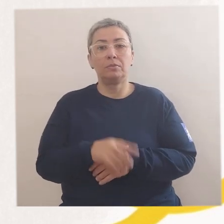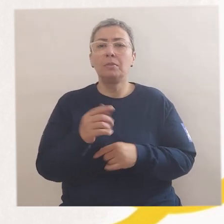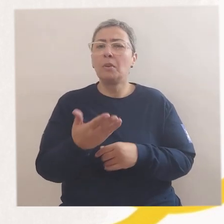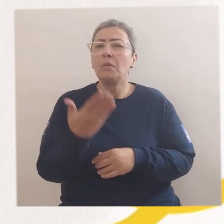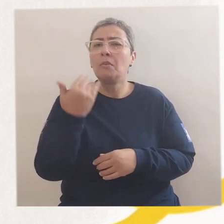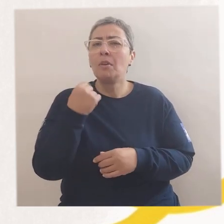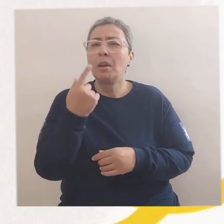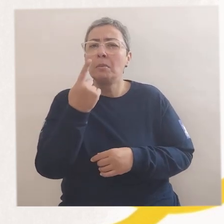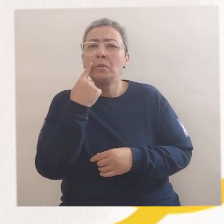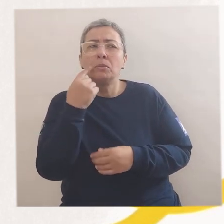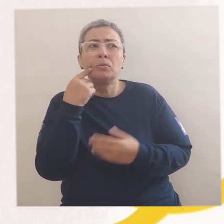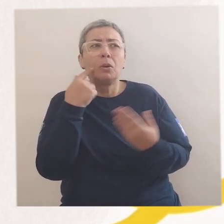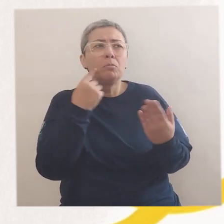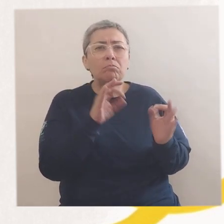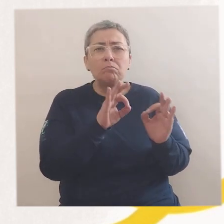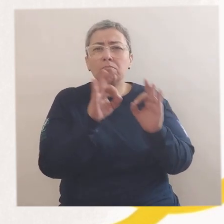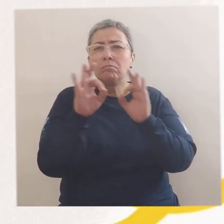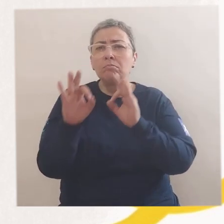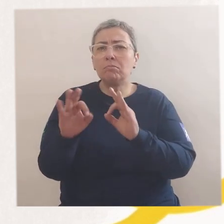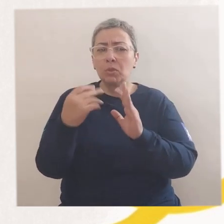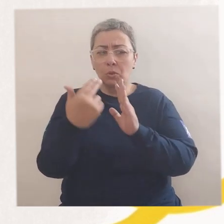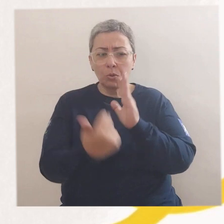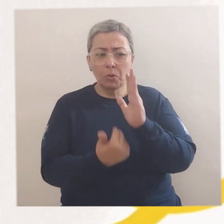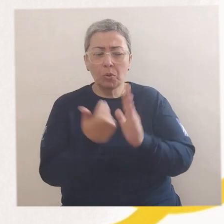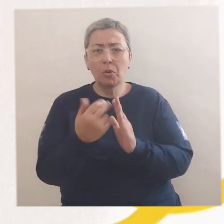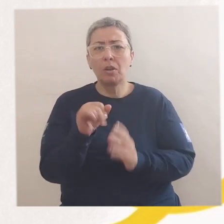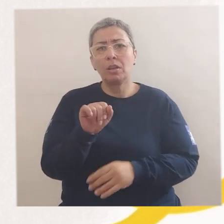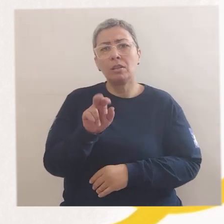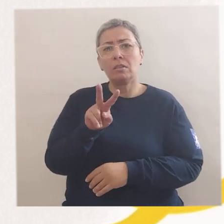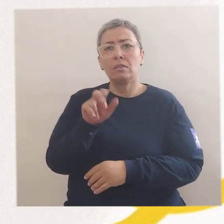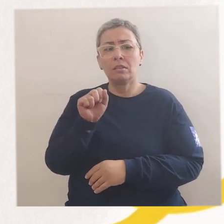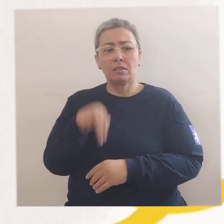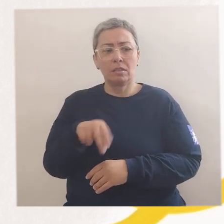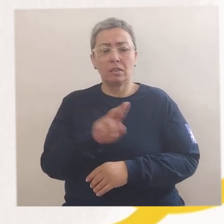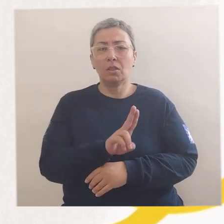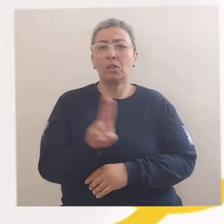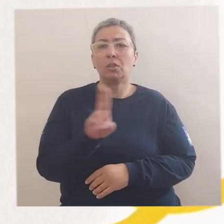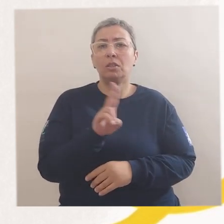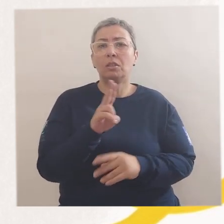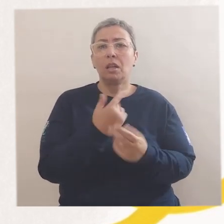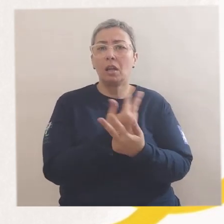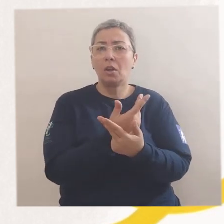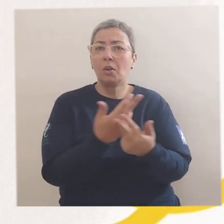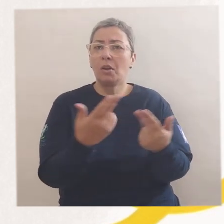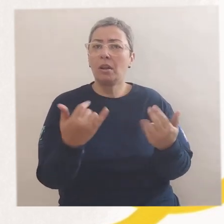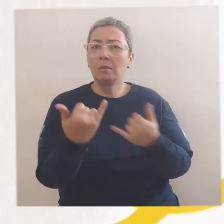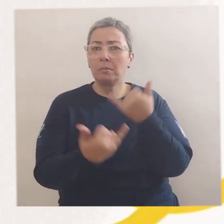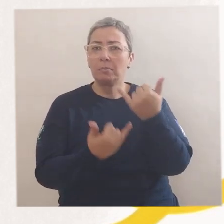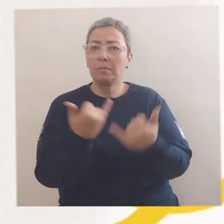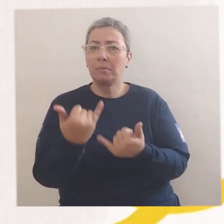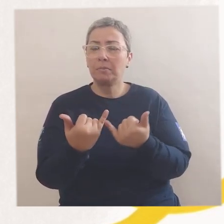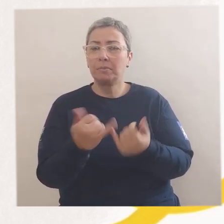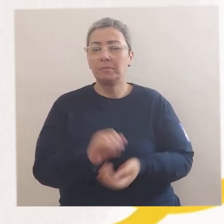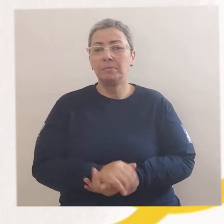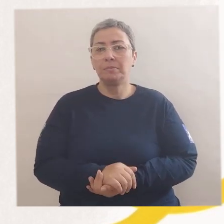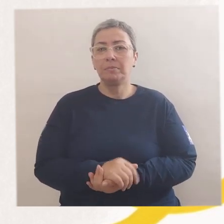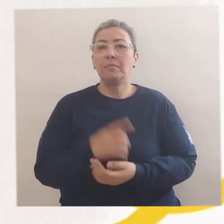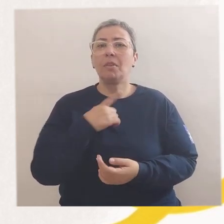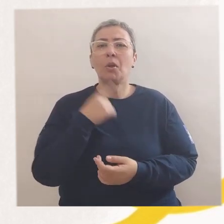Vamos apreciar essa outra obra de Ivan Cruz. O nome dela é Várias Brincadeiras.